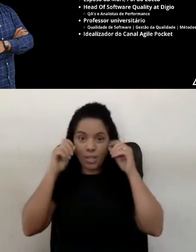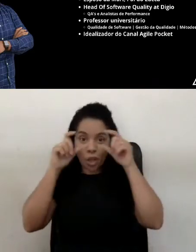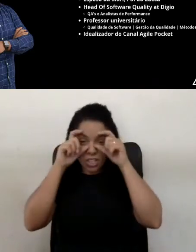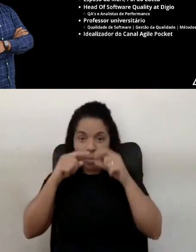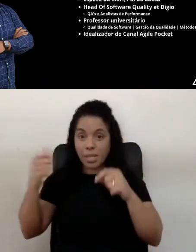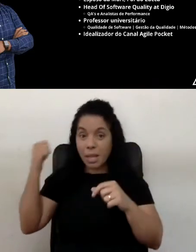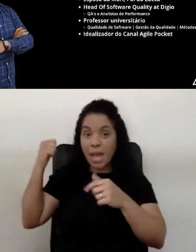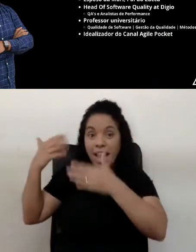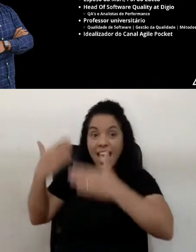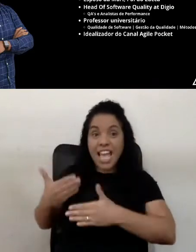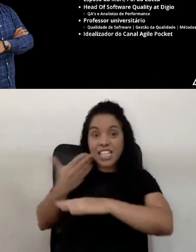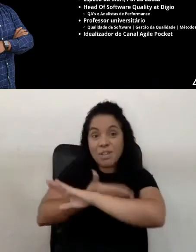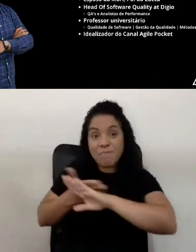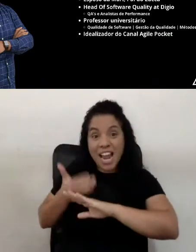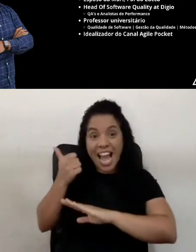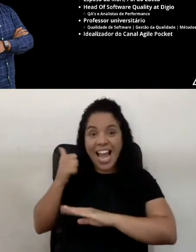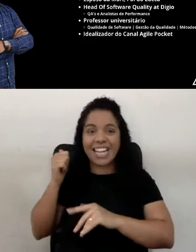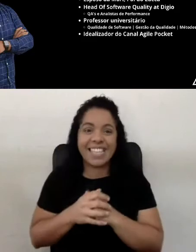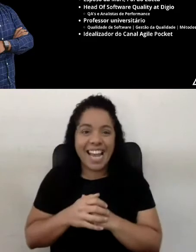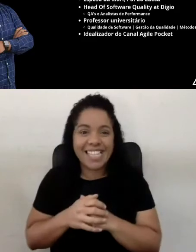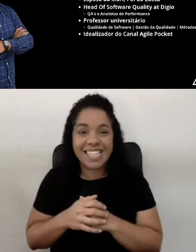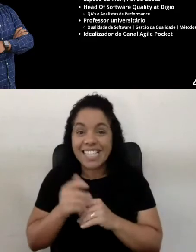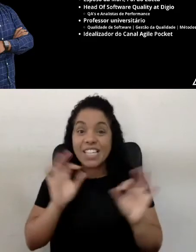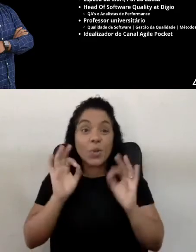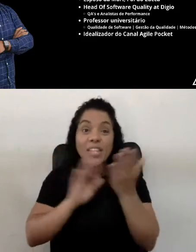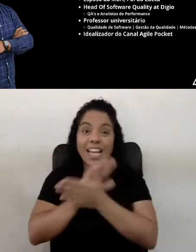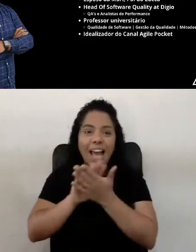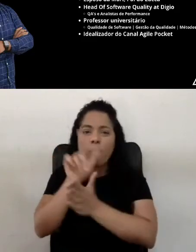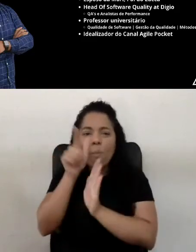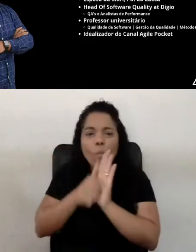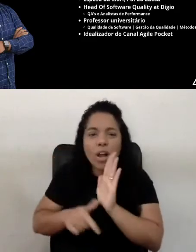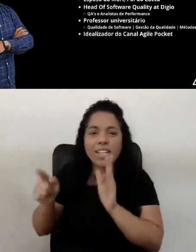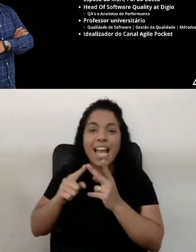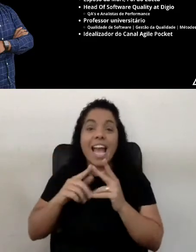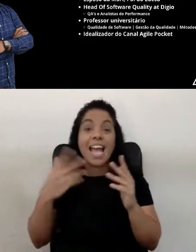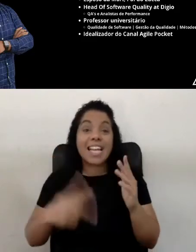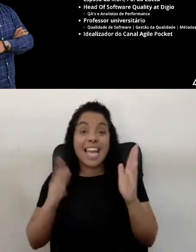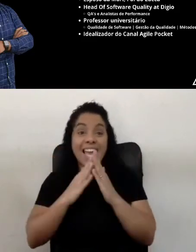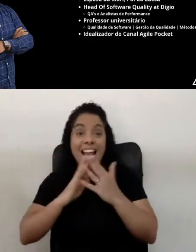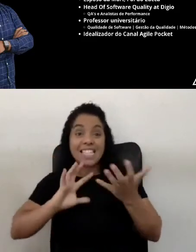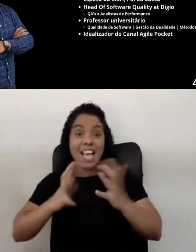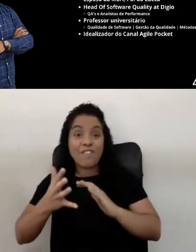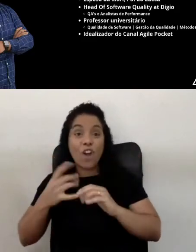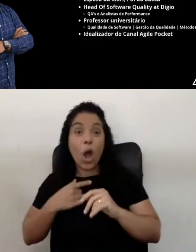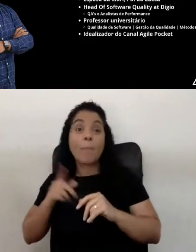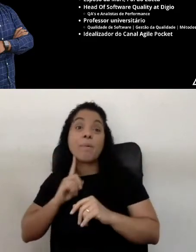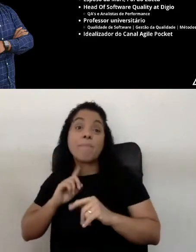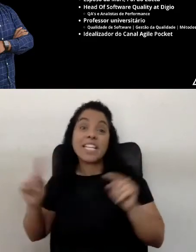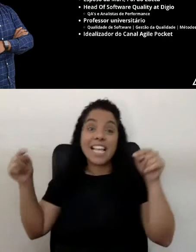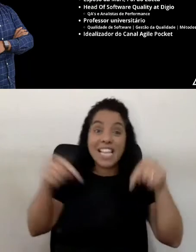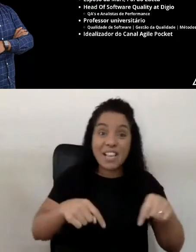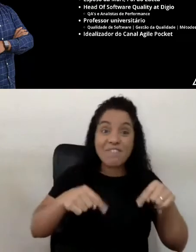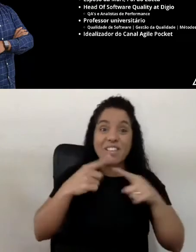Minha parede aqui é branca, né, atrás. Não tem nada atrás, não. Minha casa está em reforma. Vim correndo de Minas Gerais, justamente porque tem reforma,